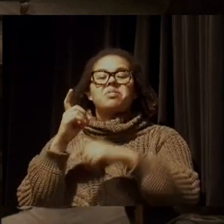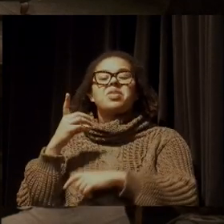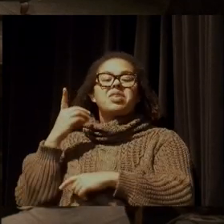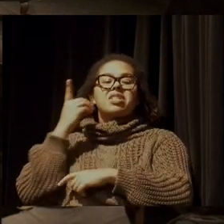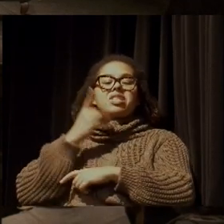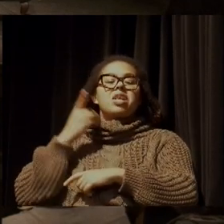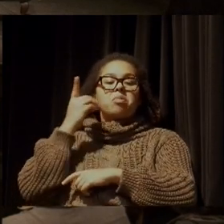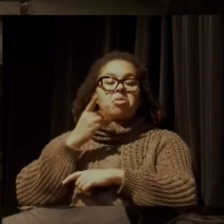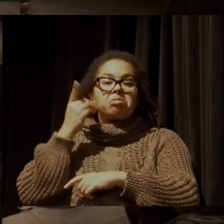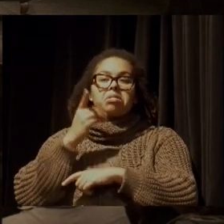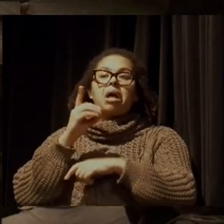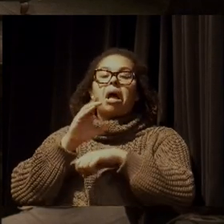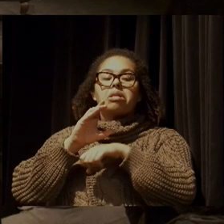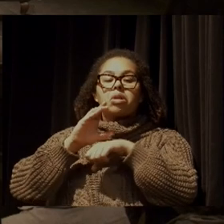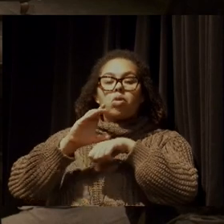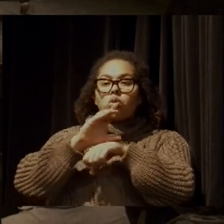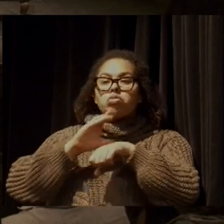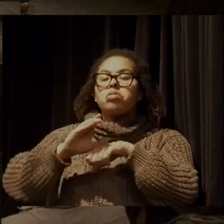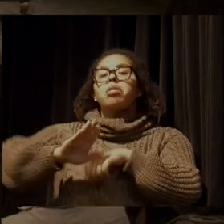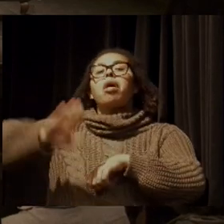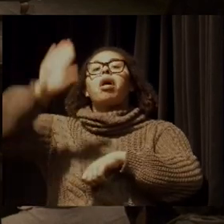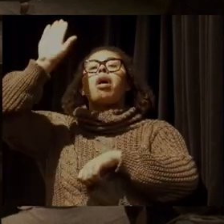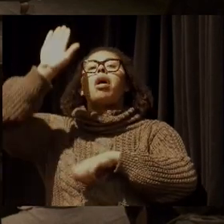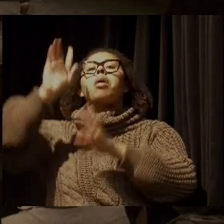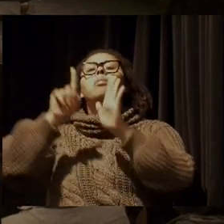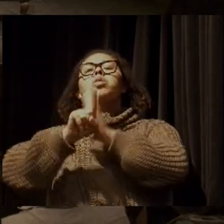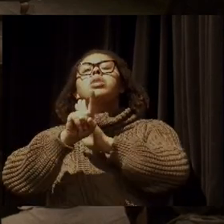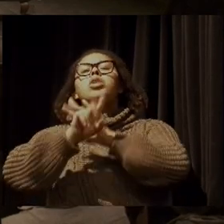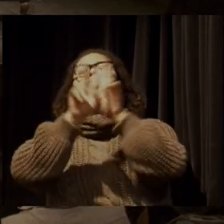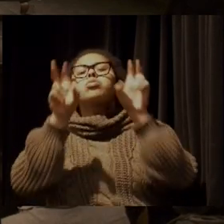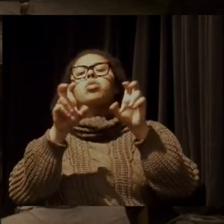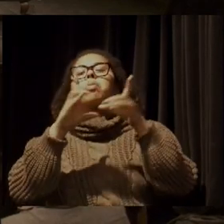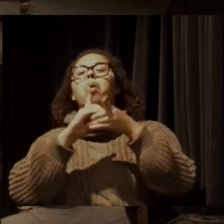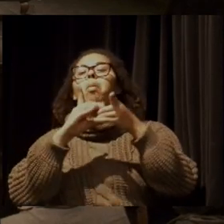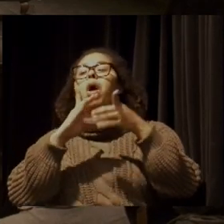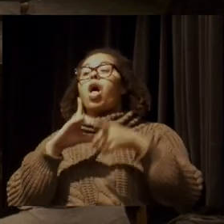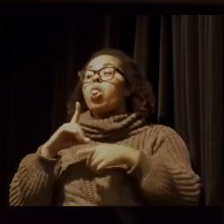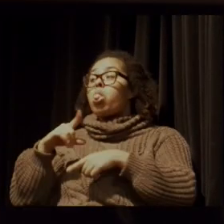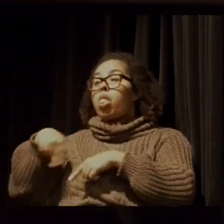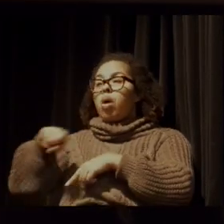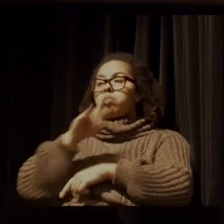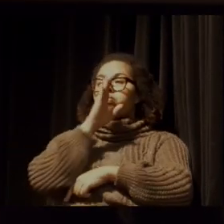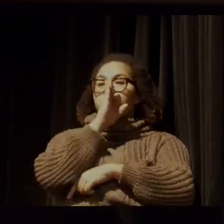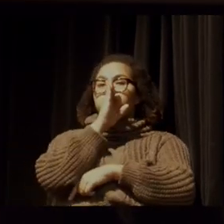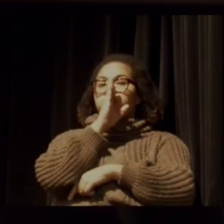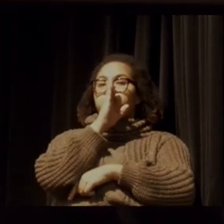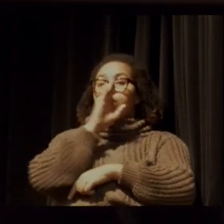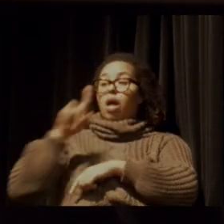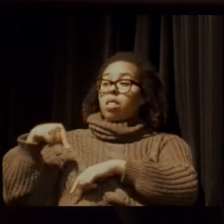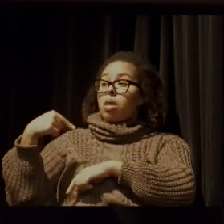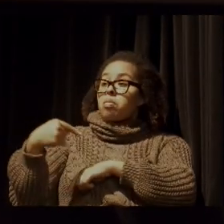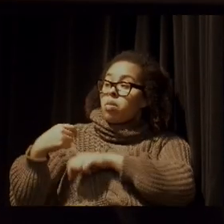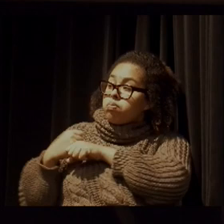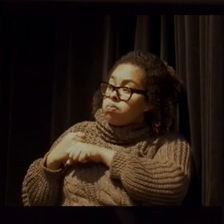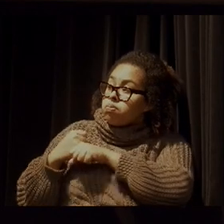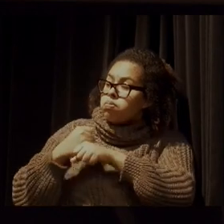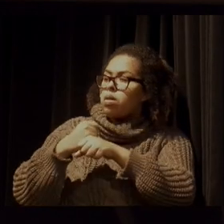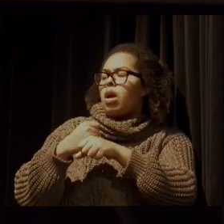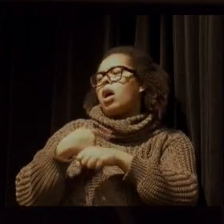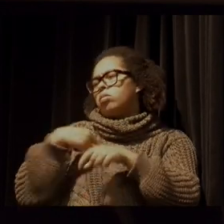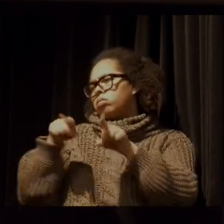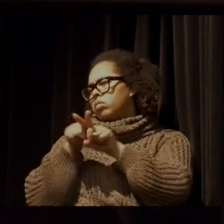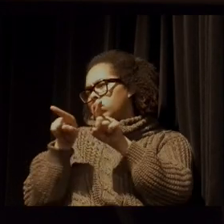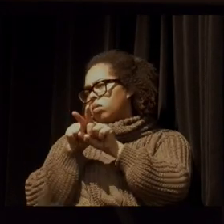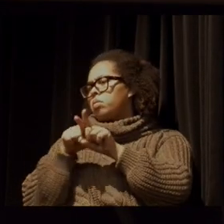levantou qualquer questionamento de democracia. E passam-se alguns anos, aliás, eu defendo